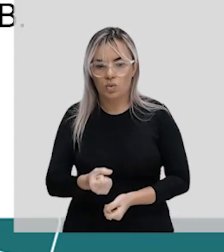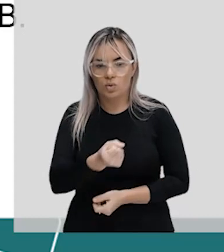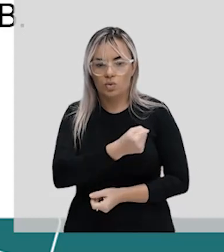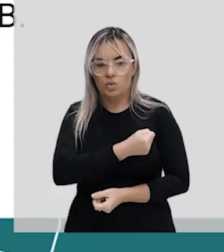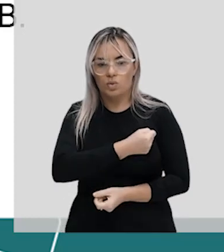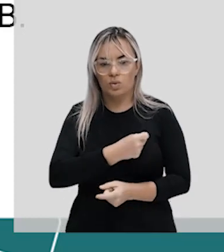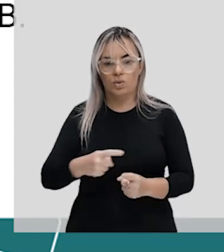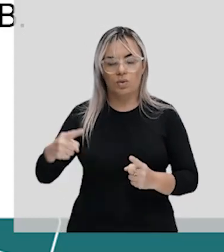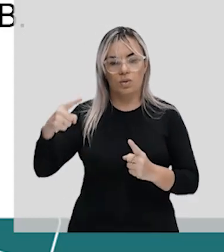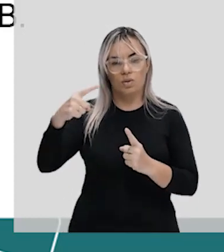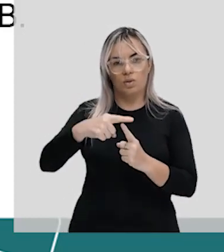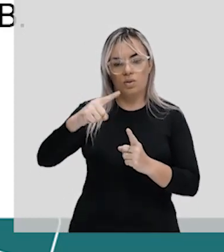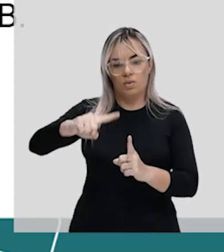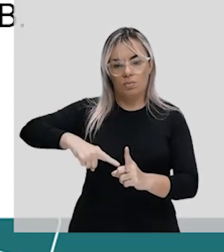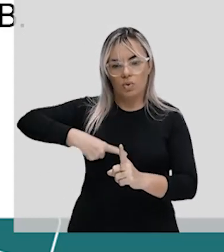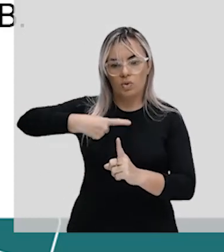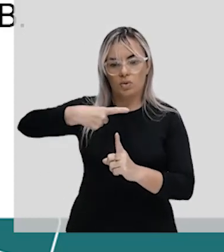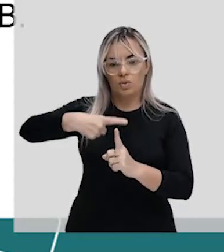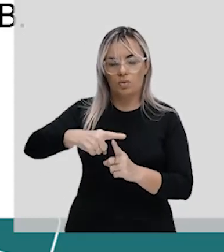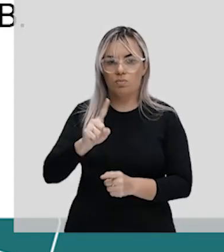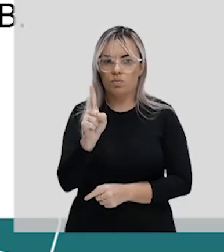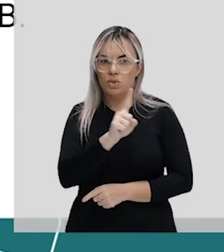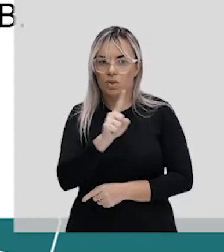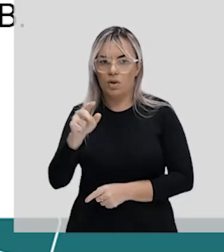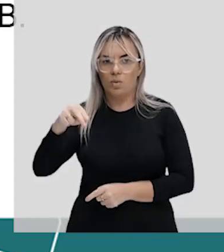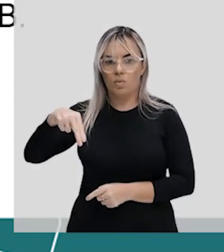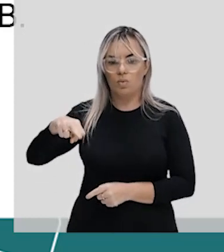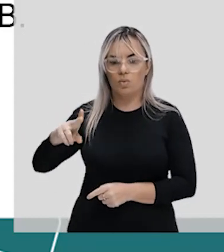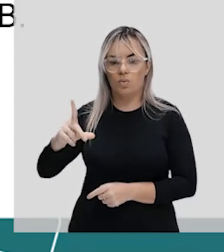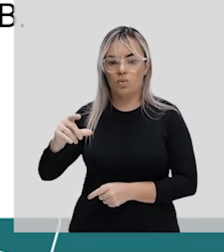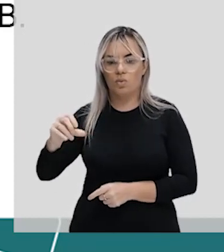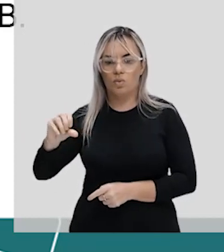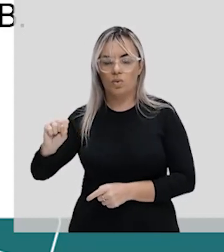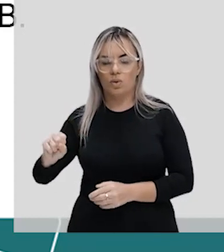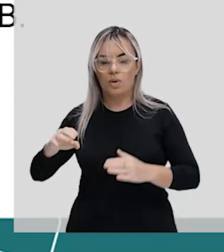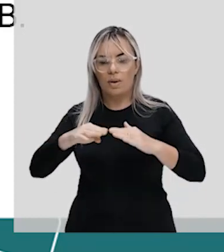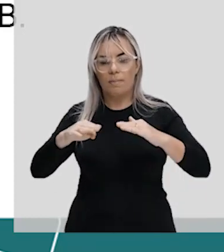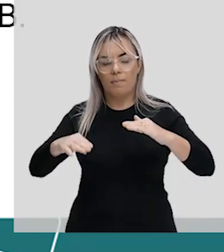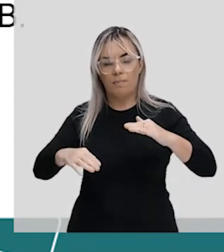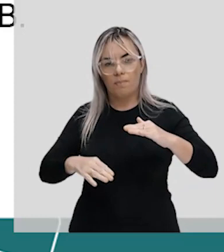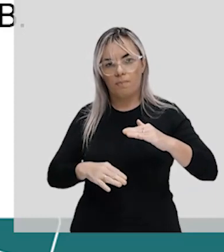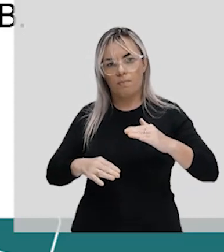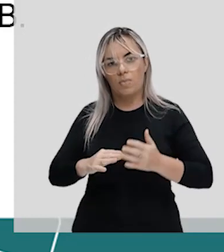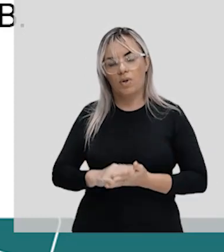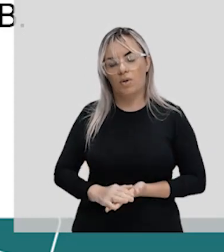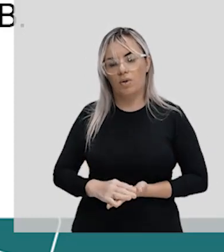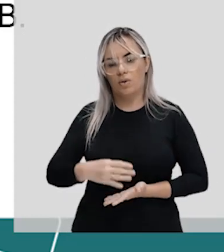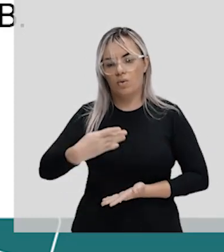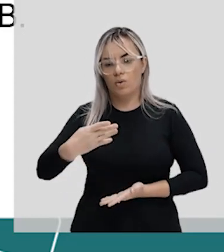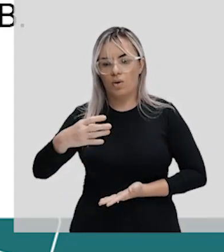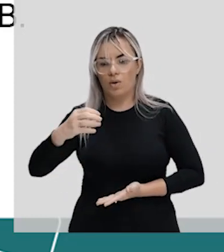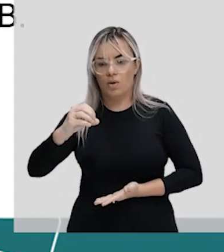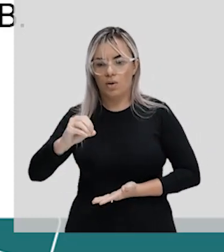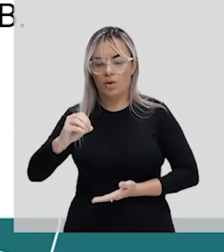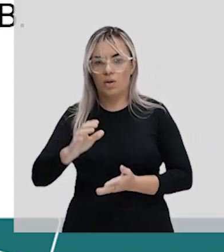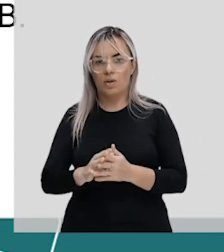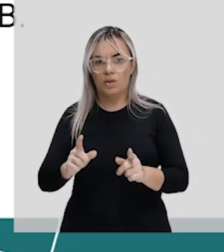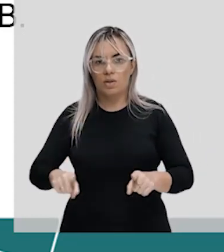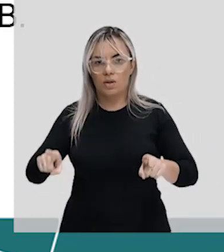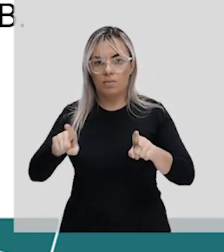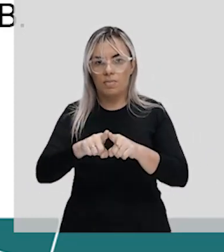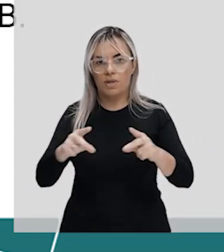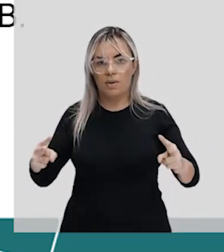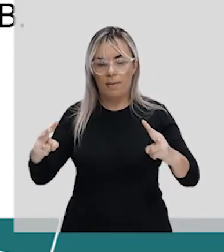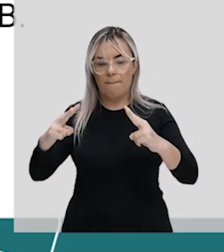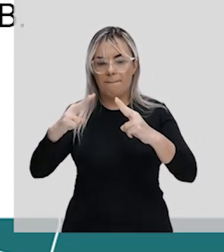inteiros positivos, não nulos, menores que 40 e pares. Gente, olha